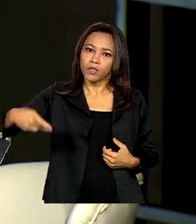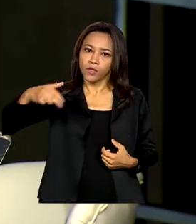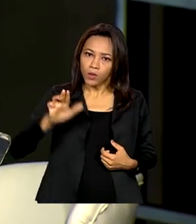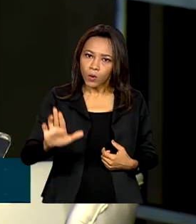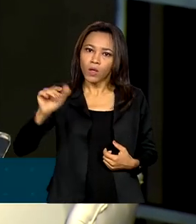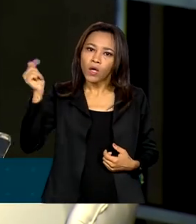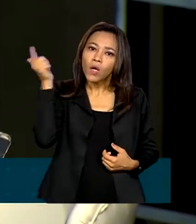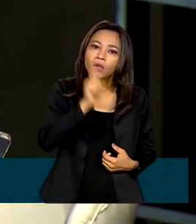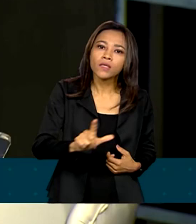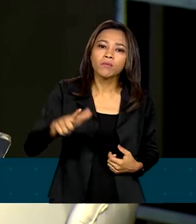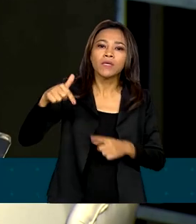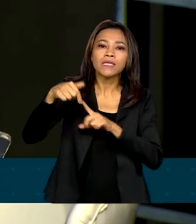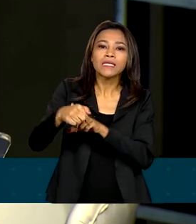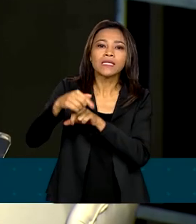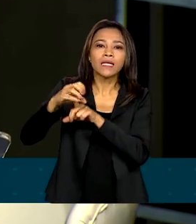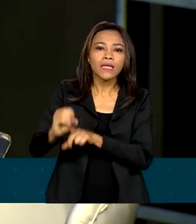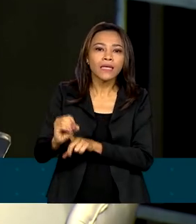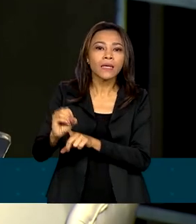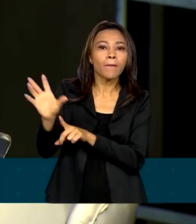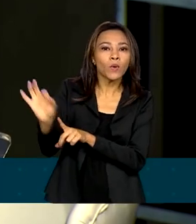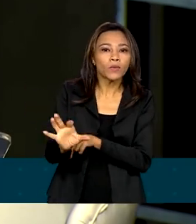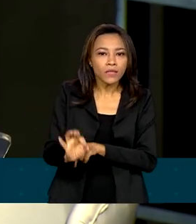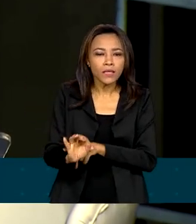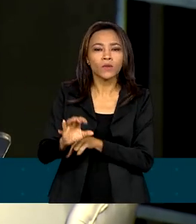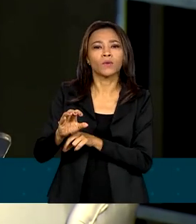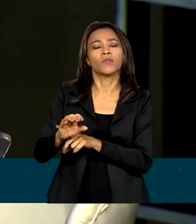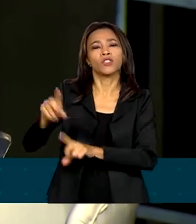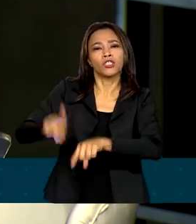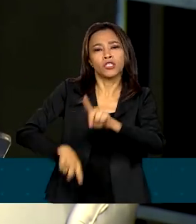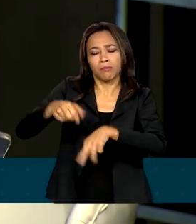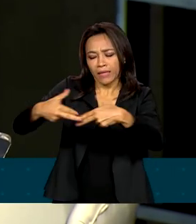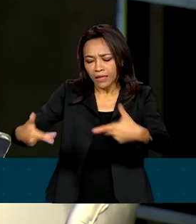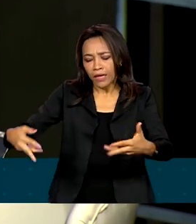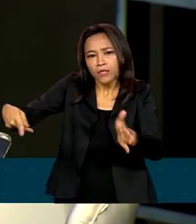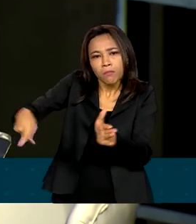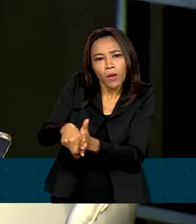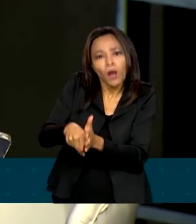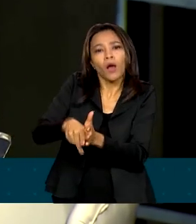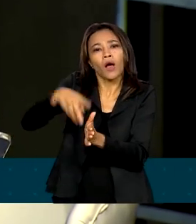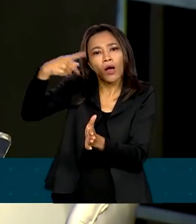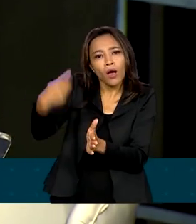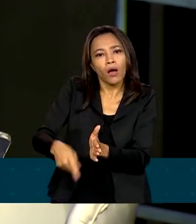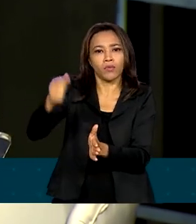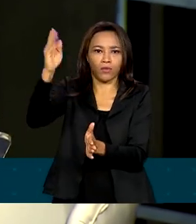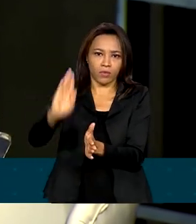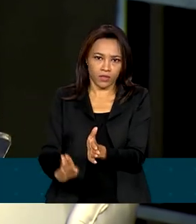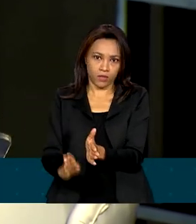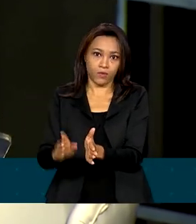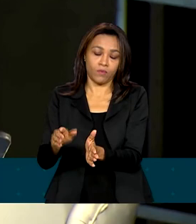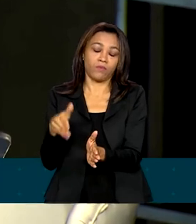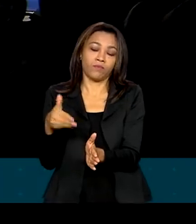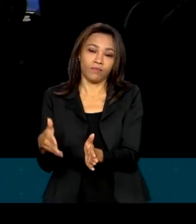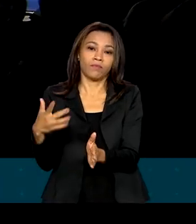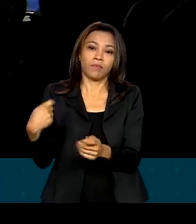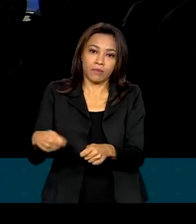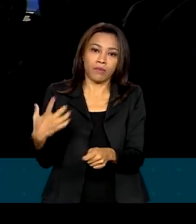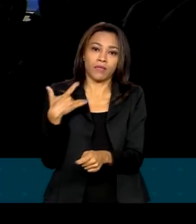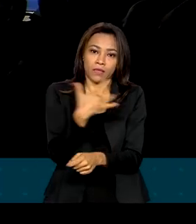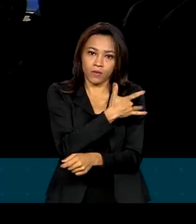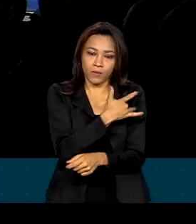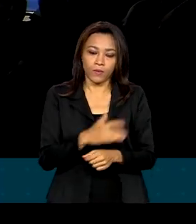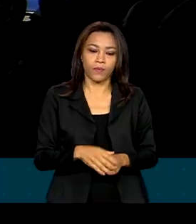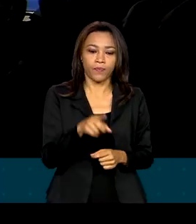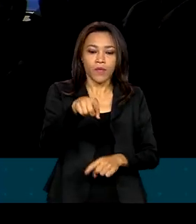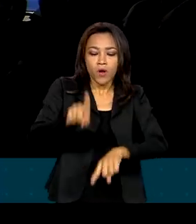70% de produção nacional dos insumos necessários para a nossa saúde. Para que os